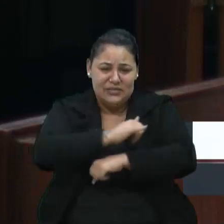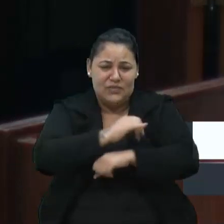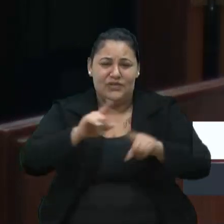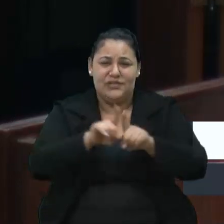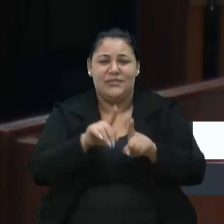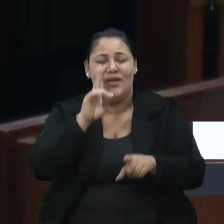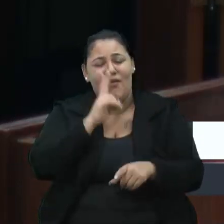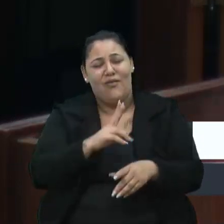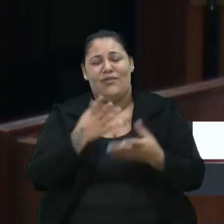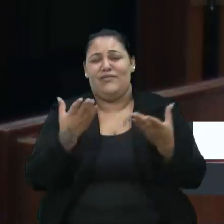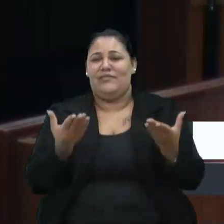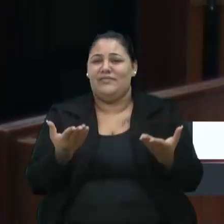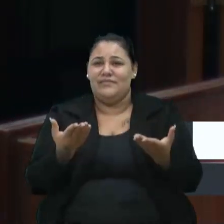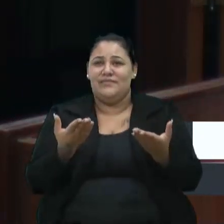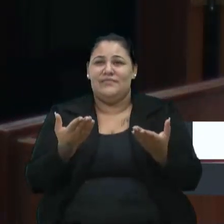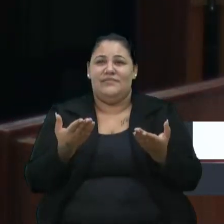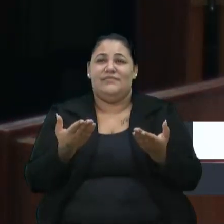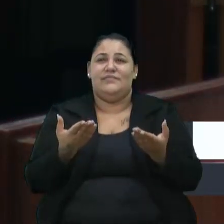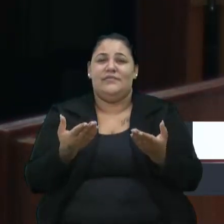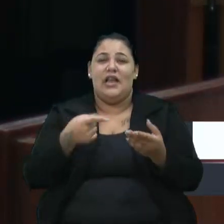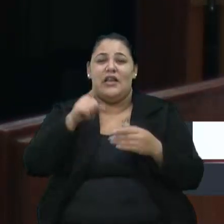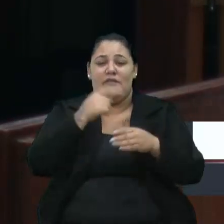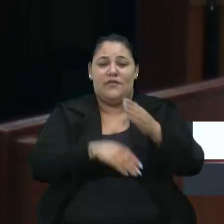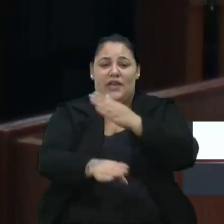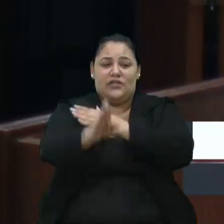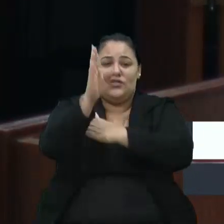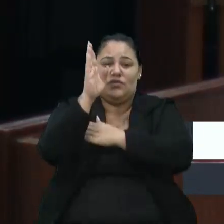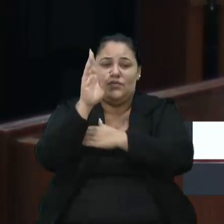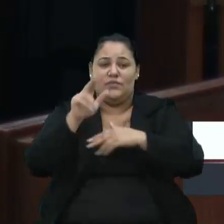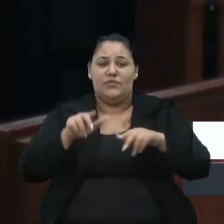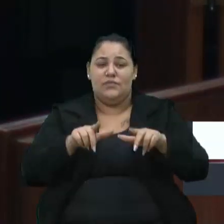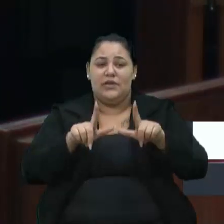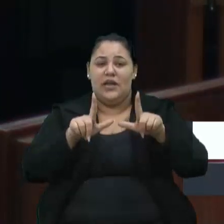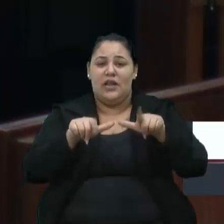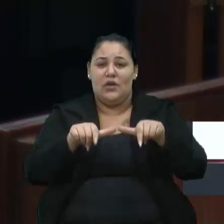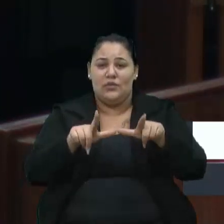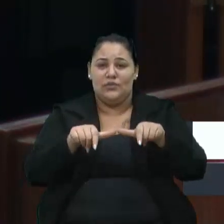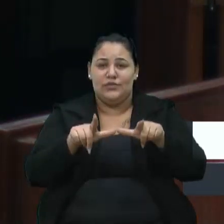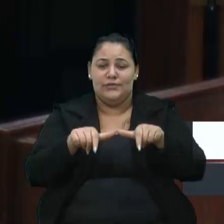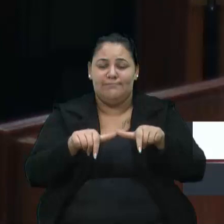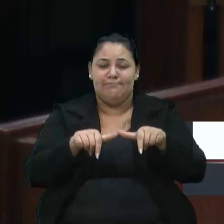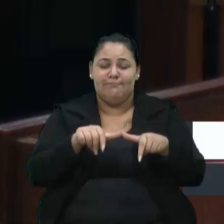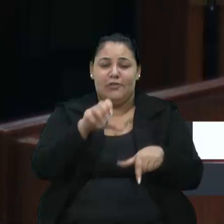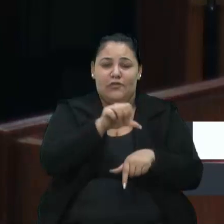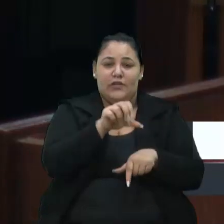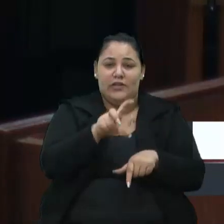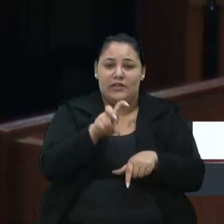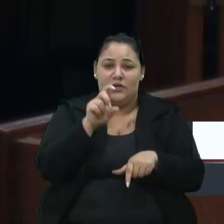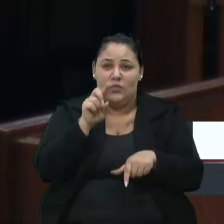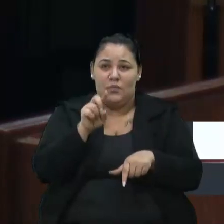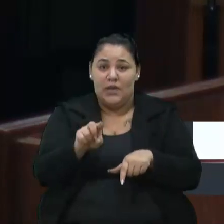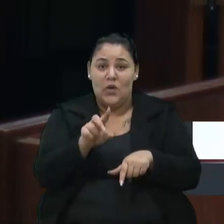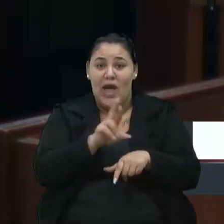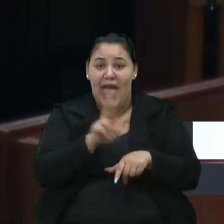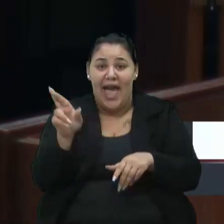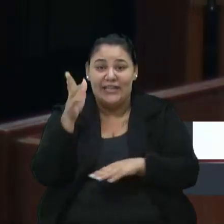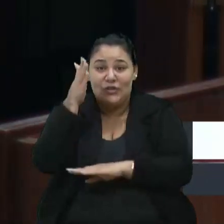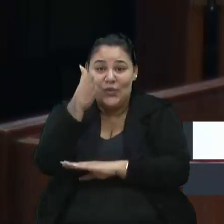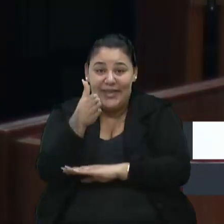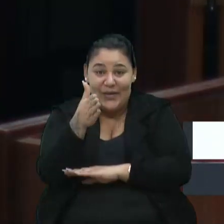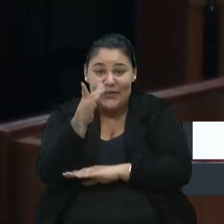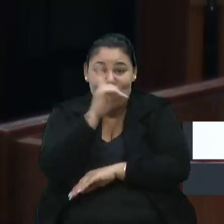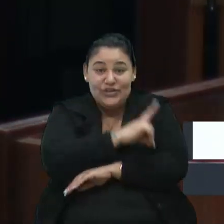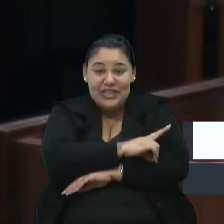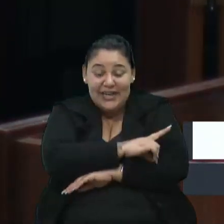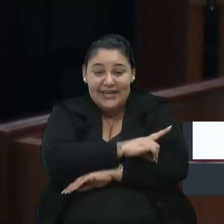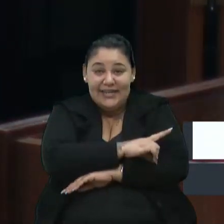maravilha. Aí ele foi para Londres. Em Londres, então, 95 mil reais custa uma diária no hotel, aonde ele está